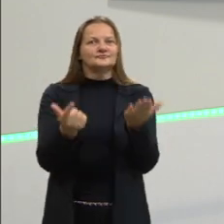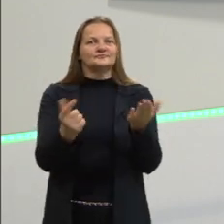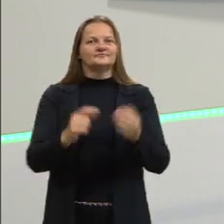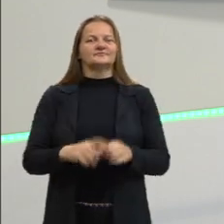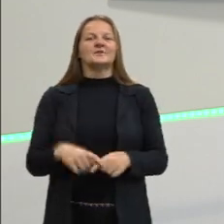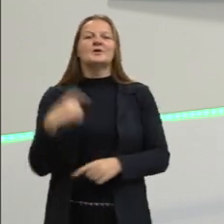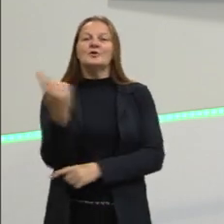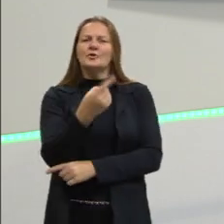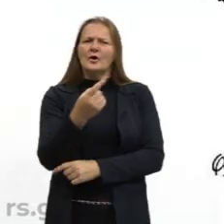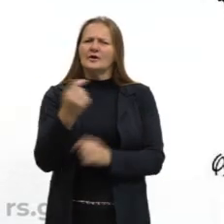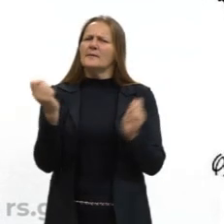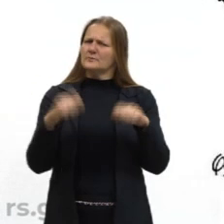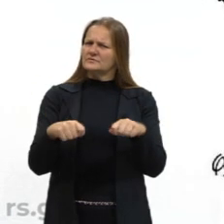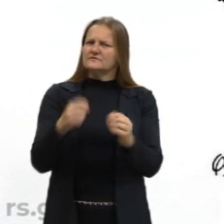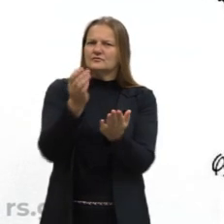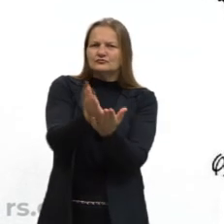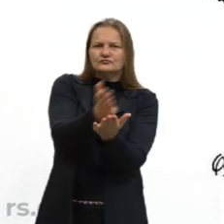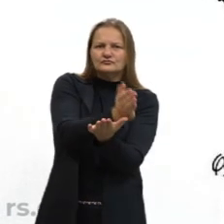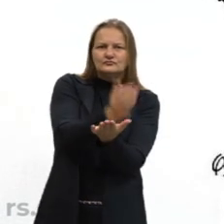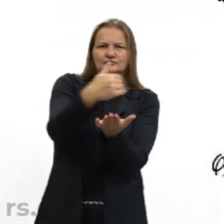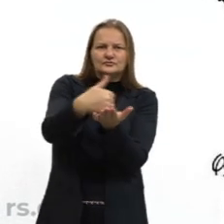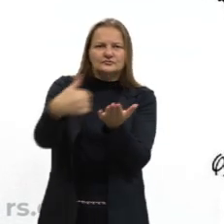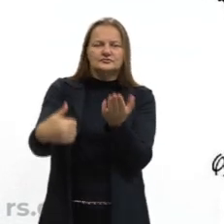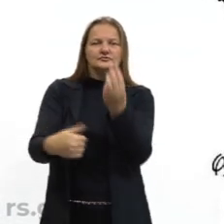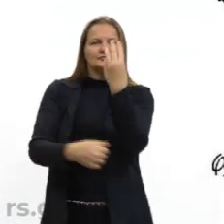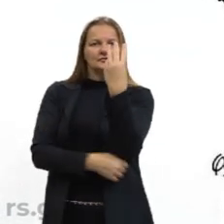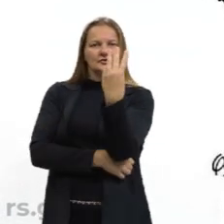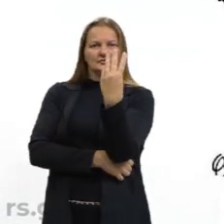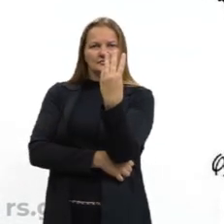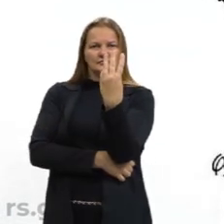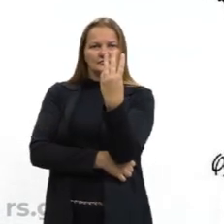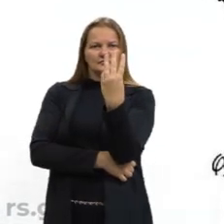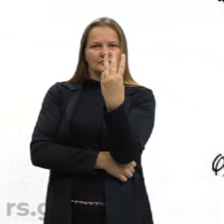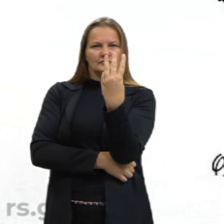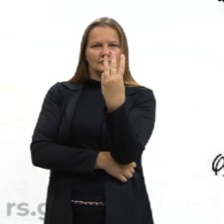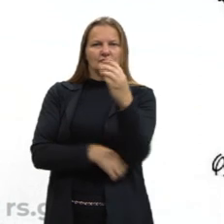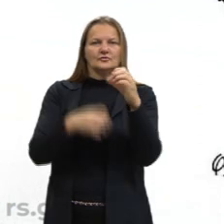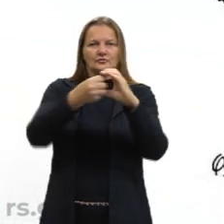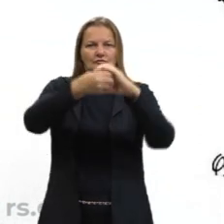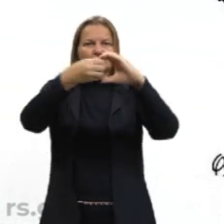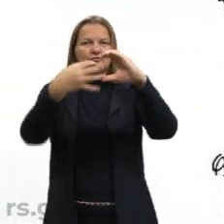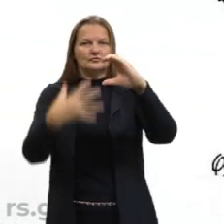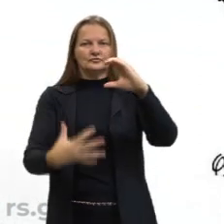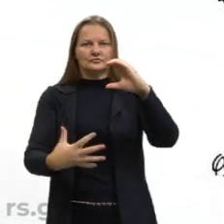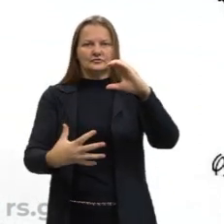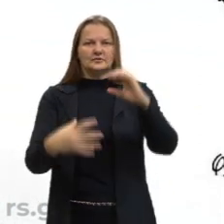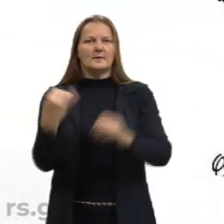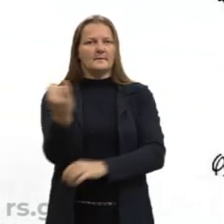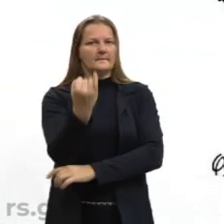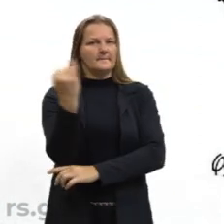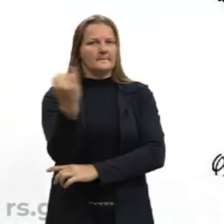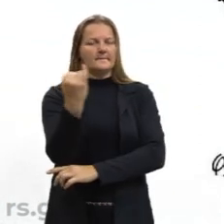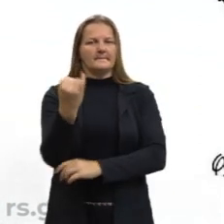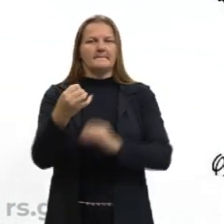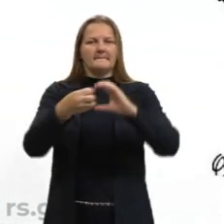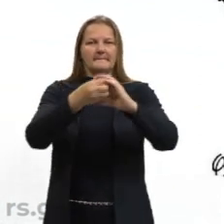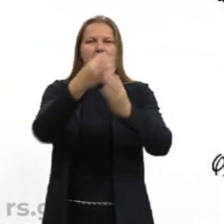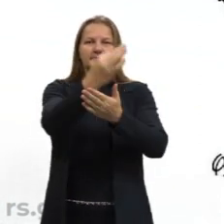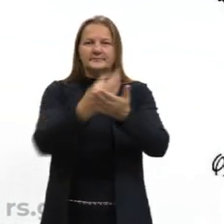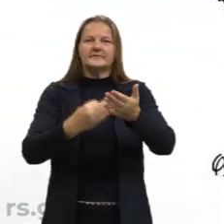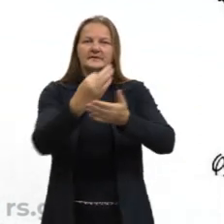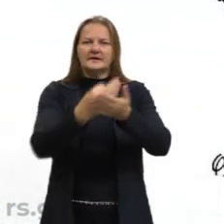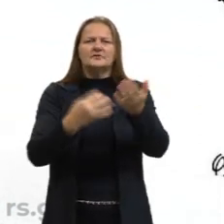podemos dividir os textos periodísticos em três formas, em três características principais. que é o texto